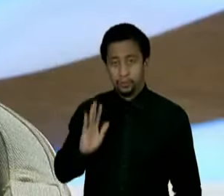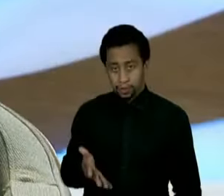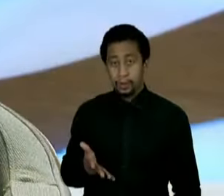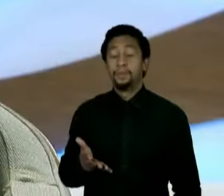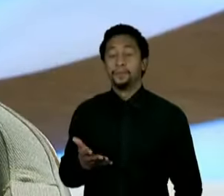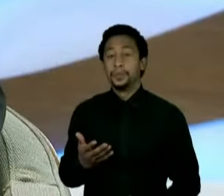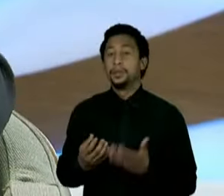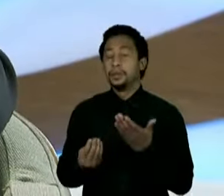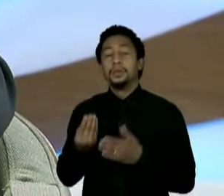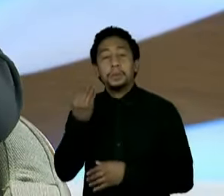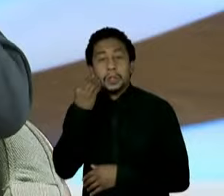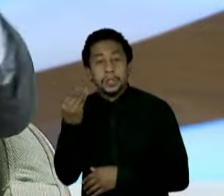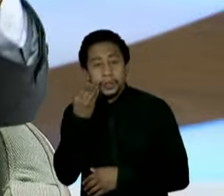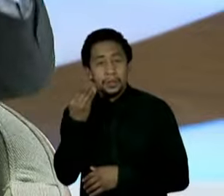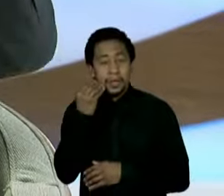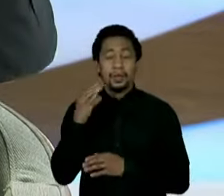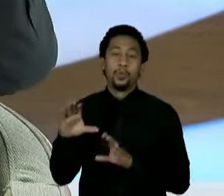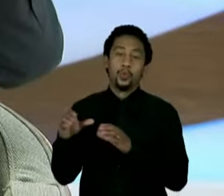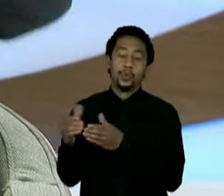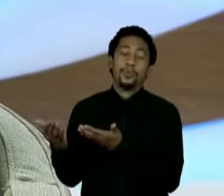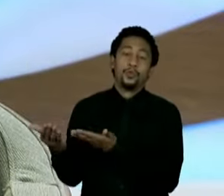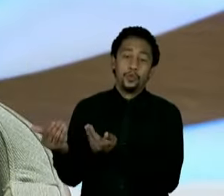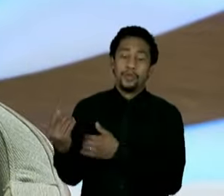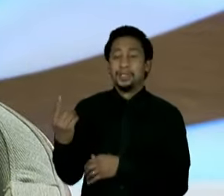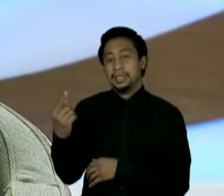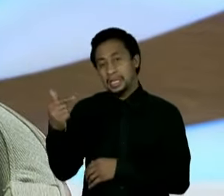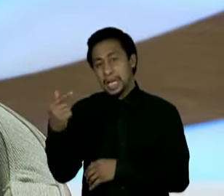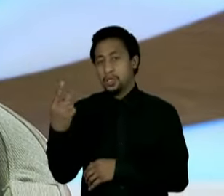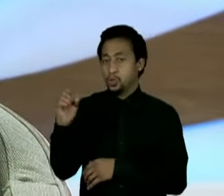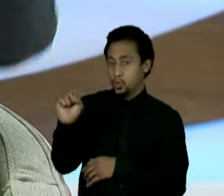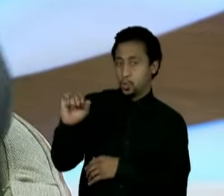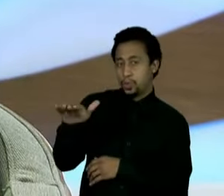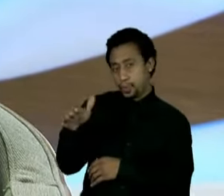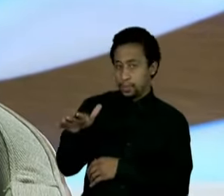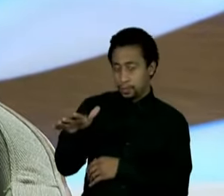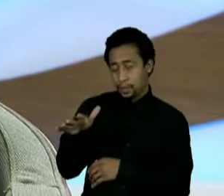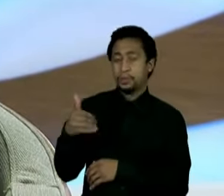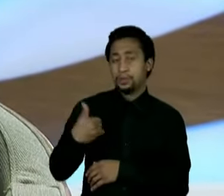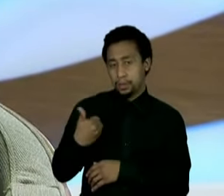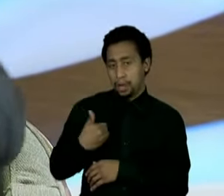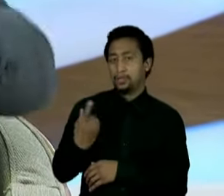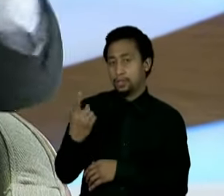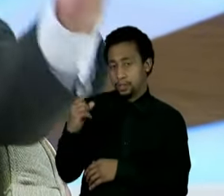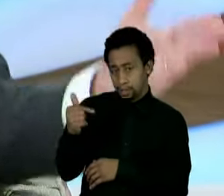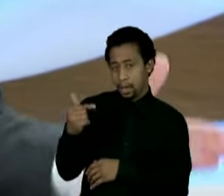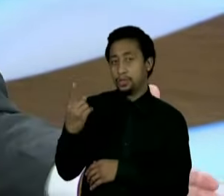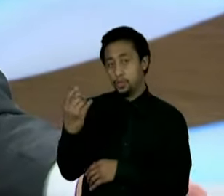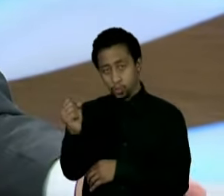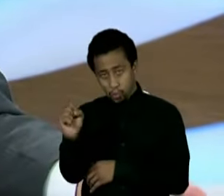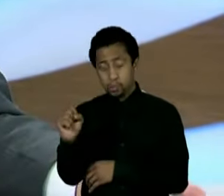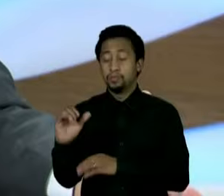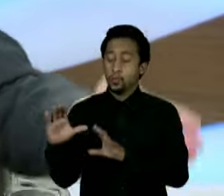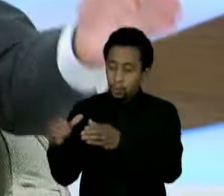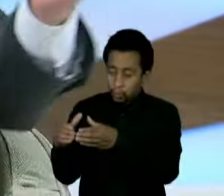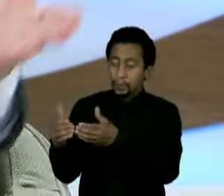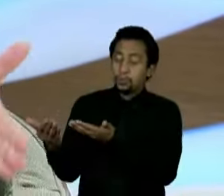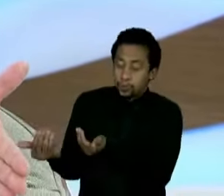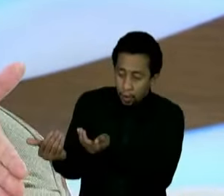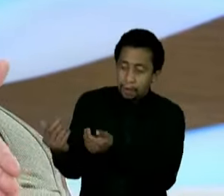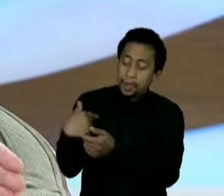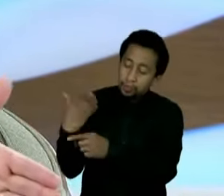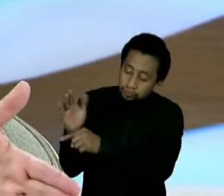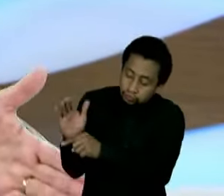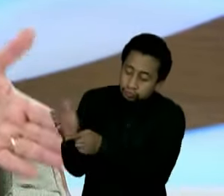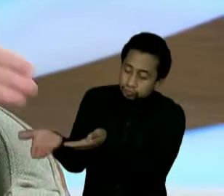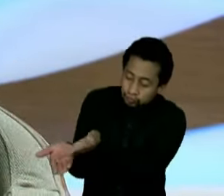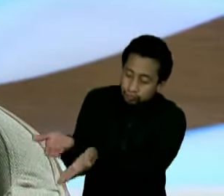18 anos. Saí de uma cidade que era a mais violenta do estado de São Paulo para ser uma das que menos tinha violência entre as maiores de São Paulo. Quando fui